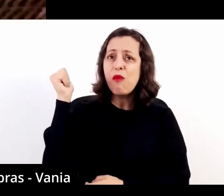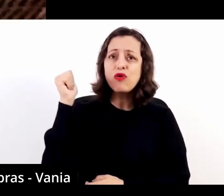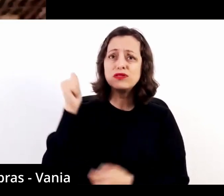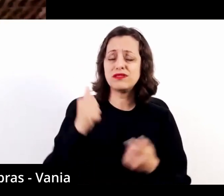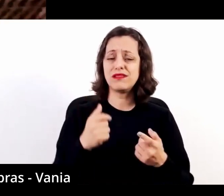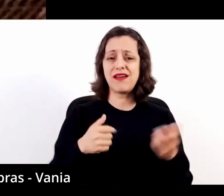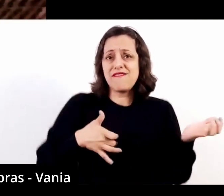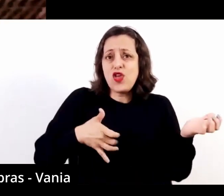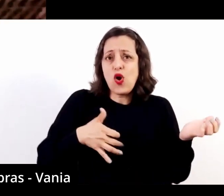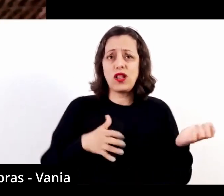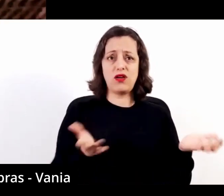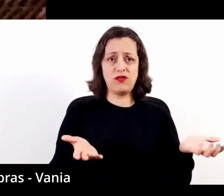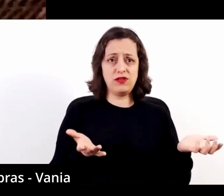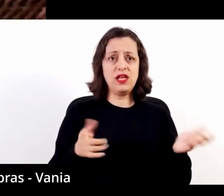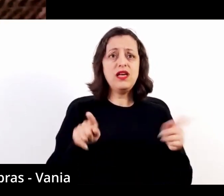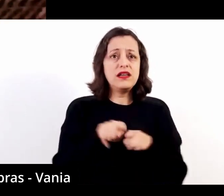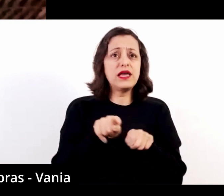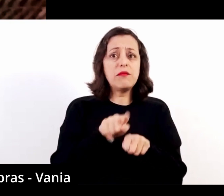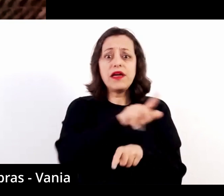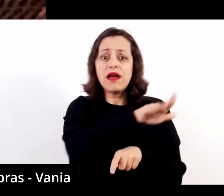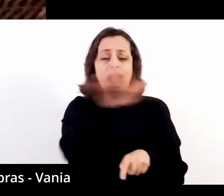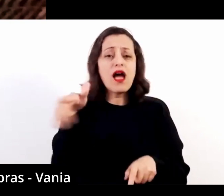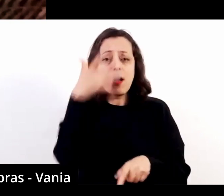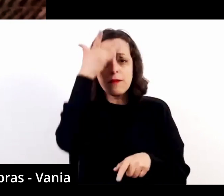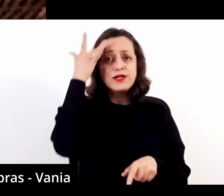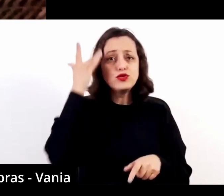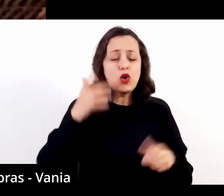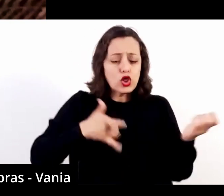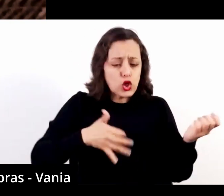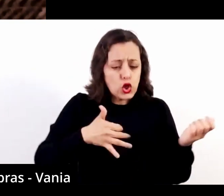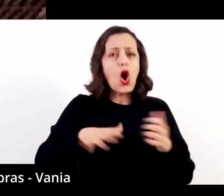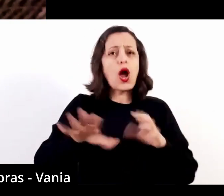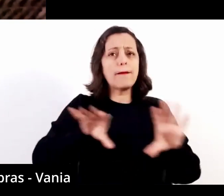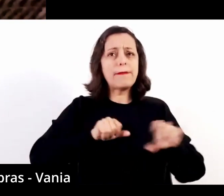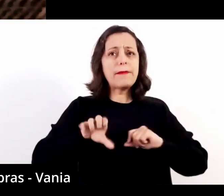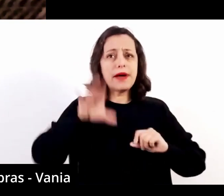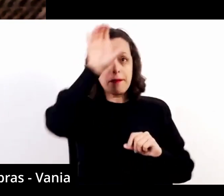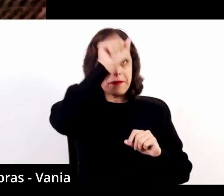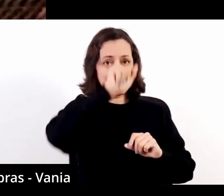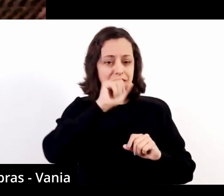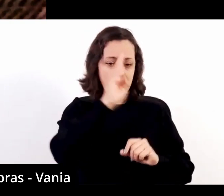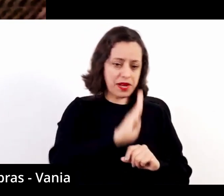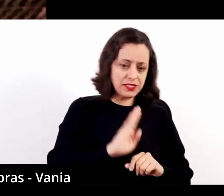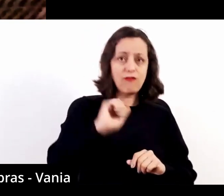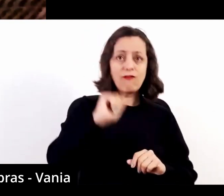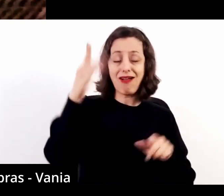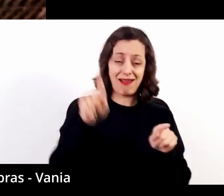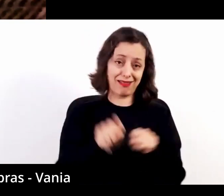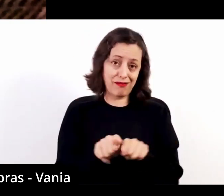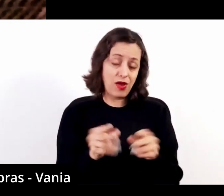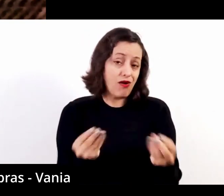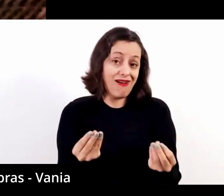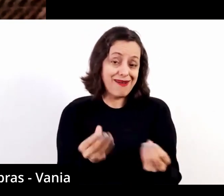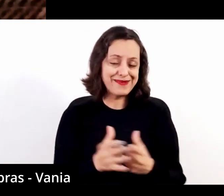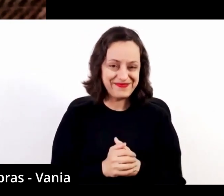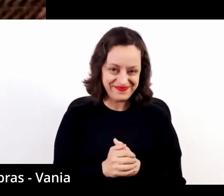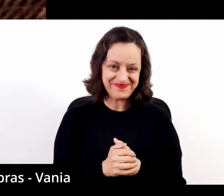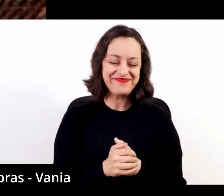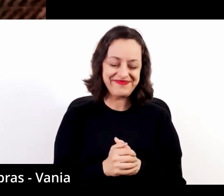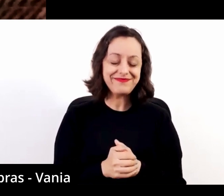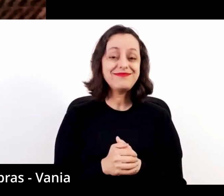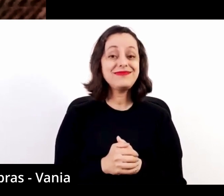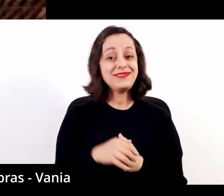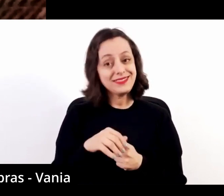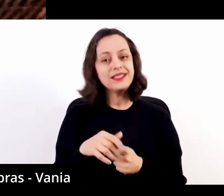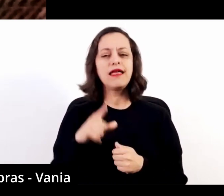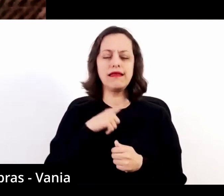O choro conhecido e, certamente, um dos mais tocados no Brasil e fora do Brasil. Então, além da